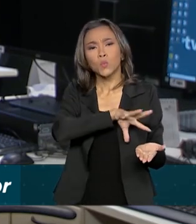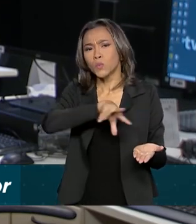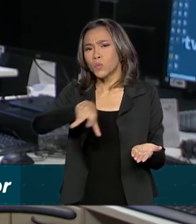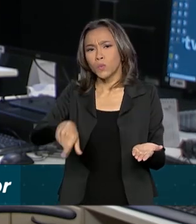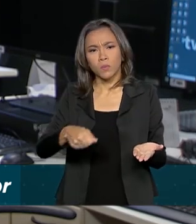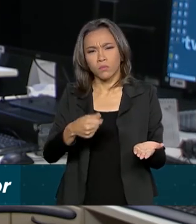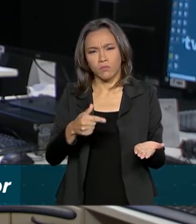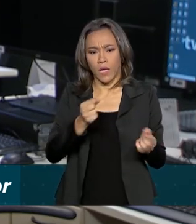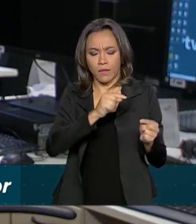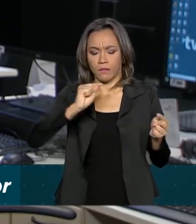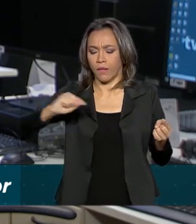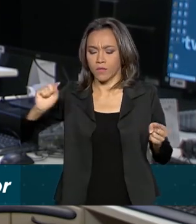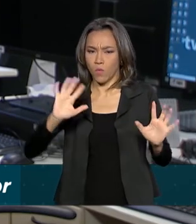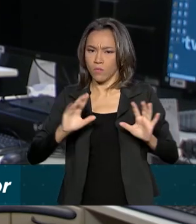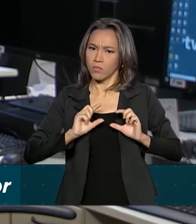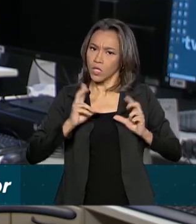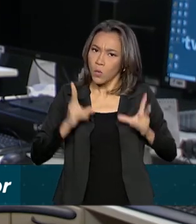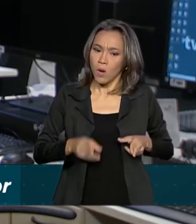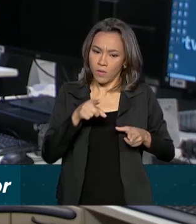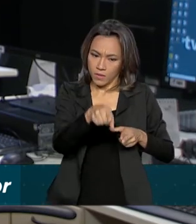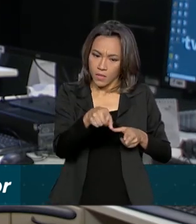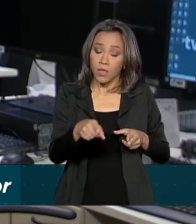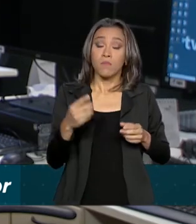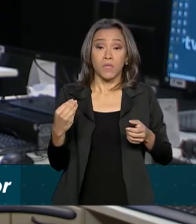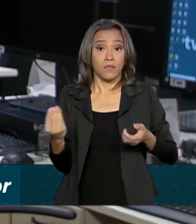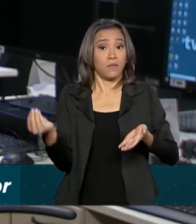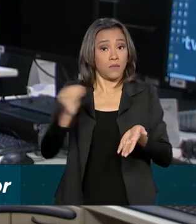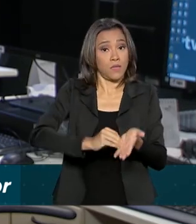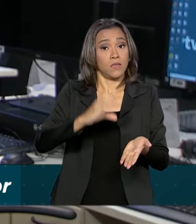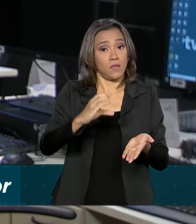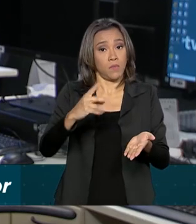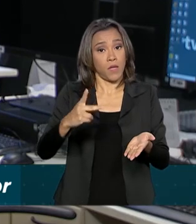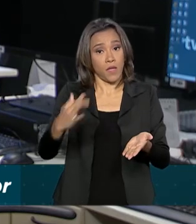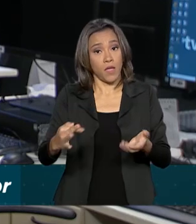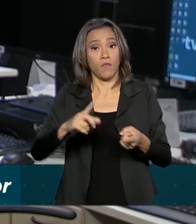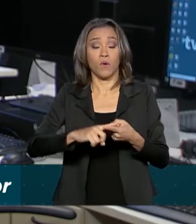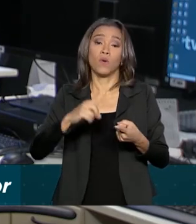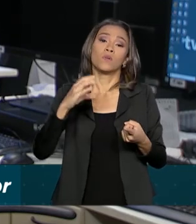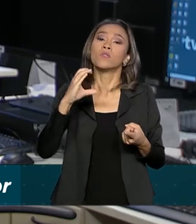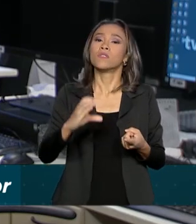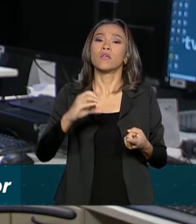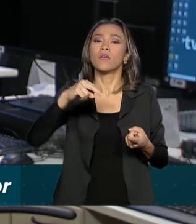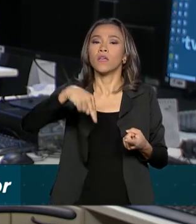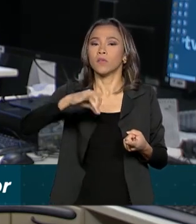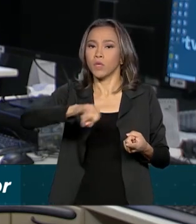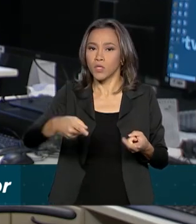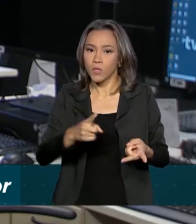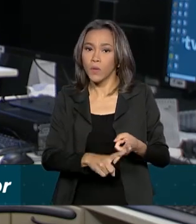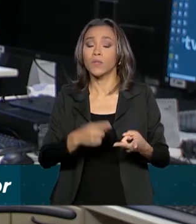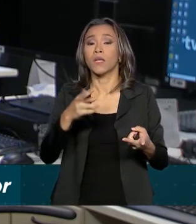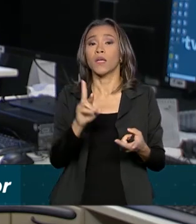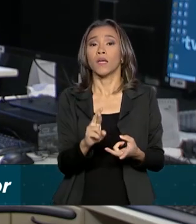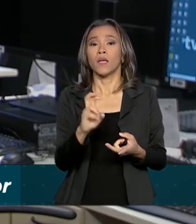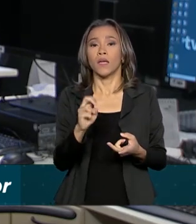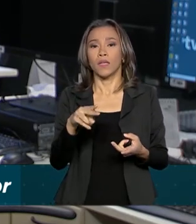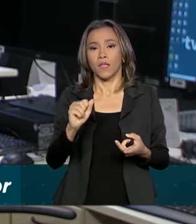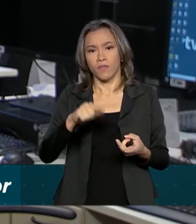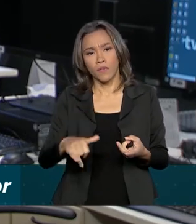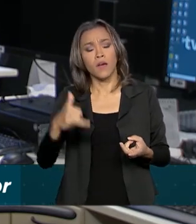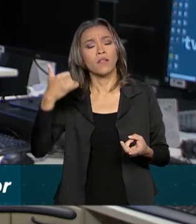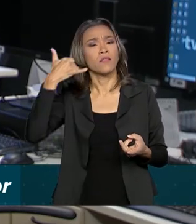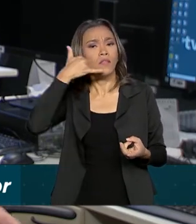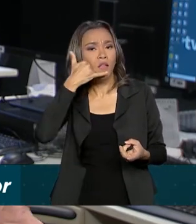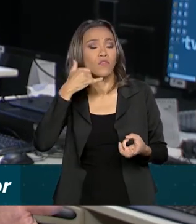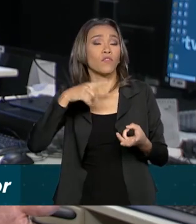sem acento. É preciso informar CPF ou CNPJ, renovando o veículo, e-mail, telefone, data em que foi